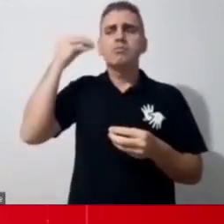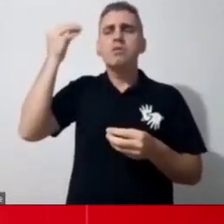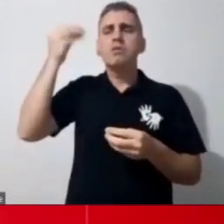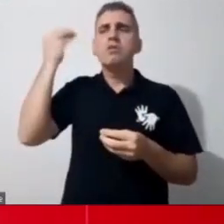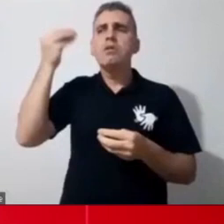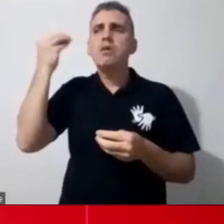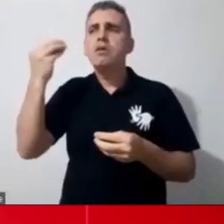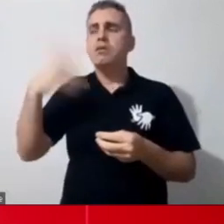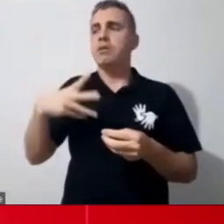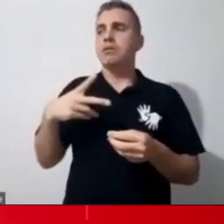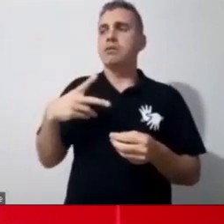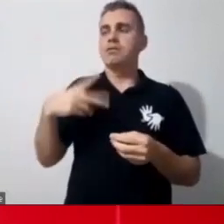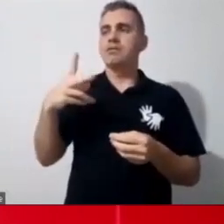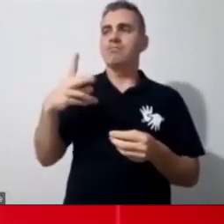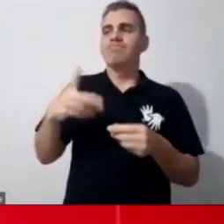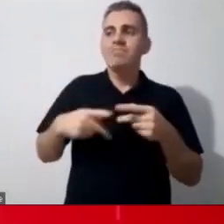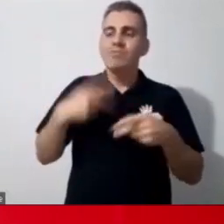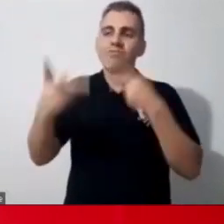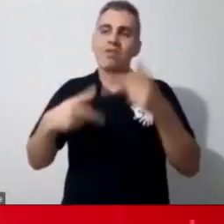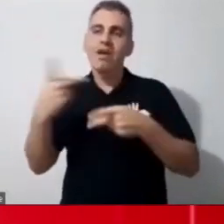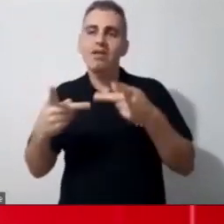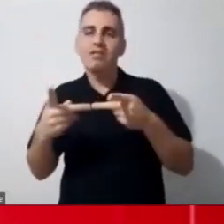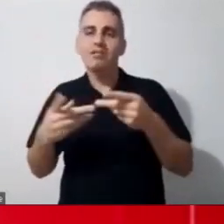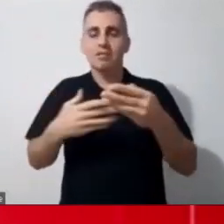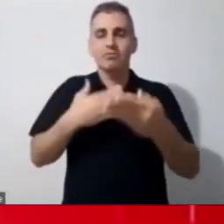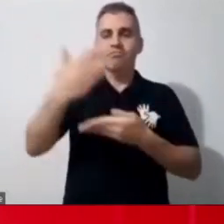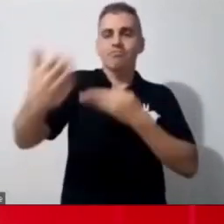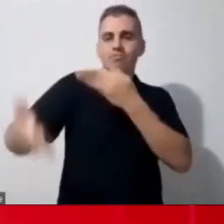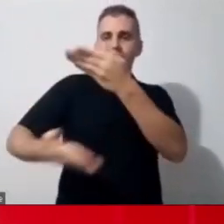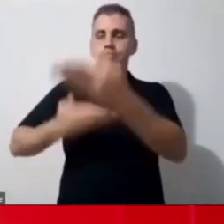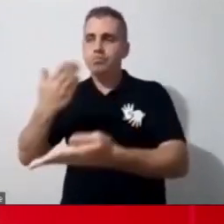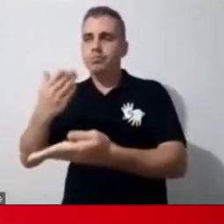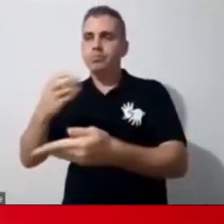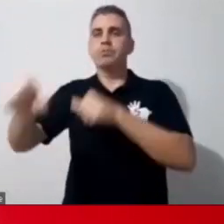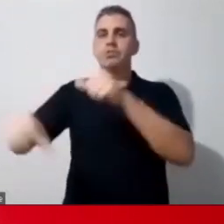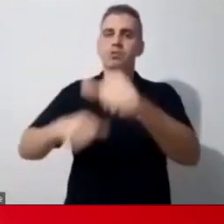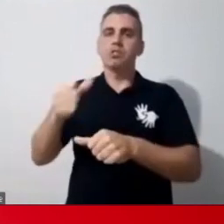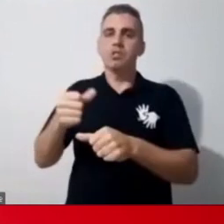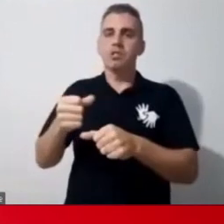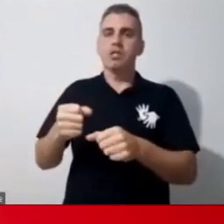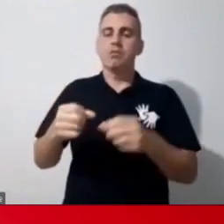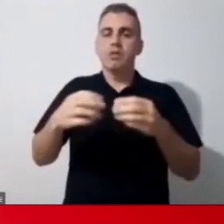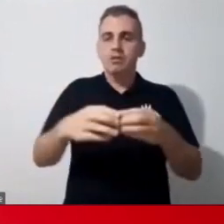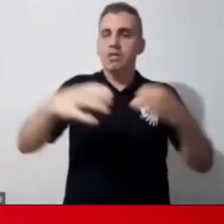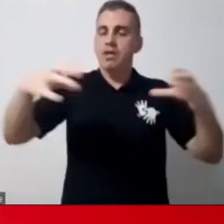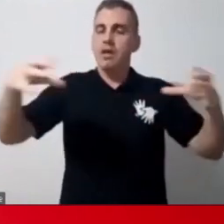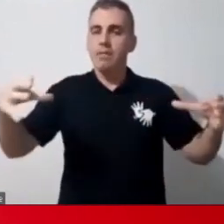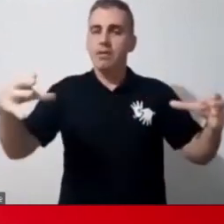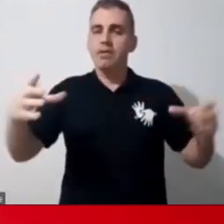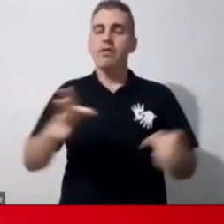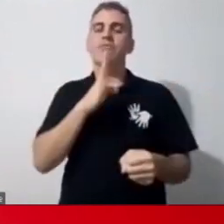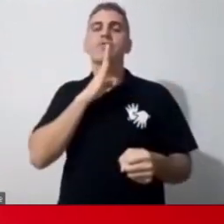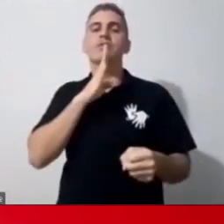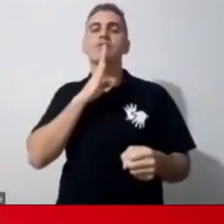e passando por isso e fazendo essa troca de forma a contribuir, né, a multiplicar. Deixar isso bem claro. Então, vamos pra